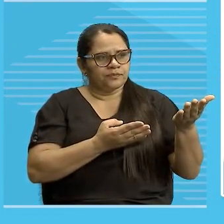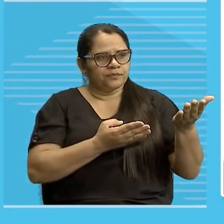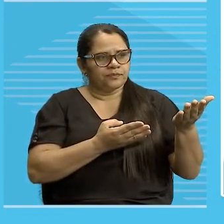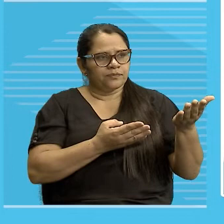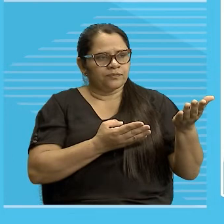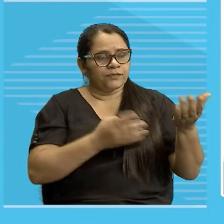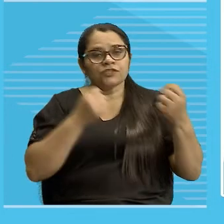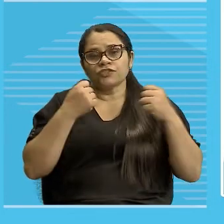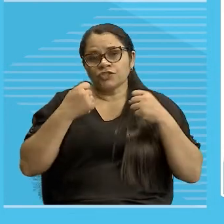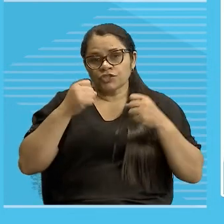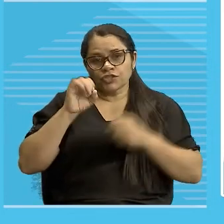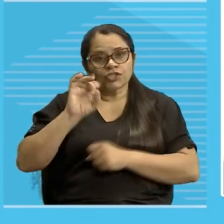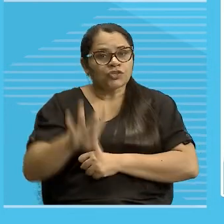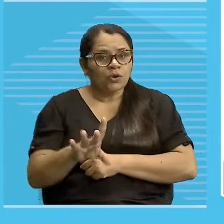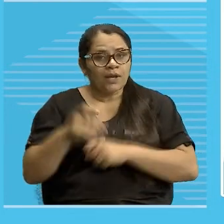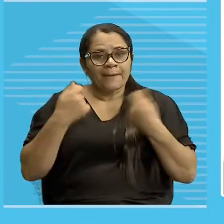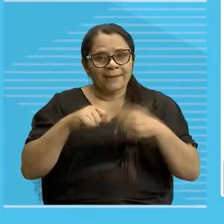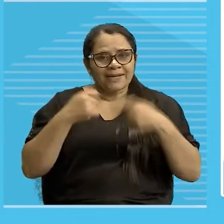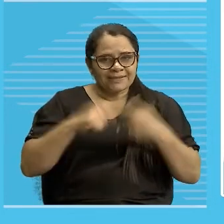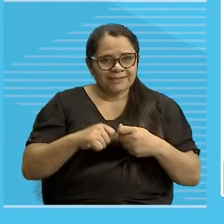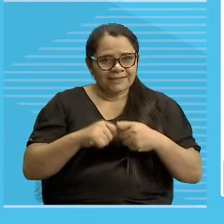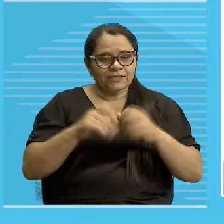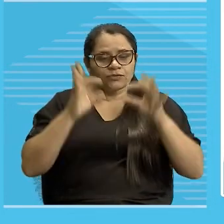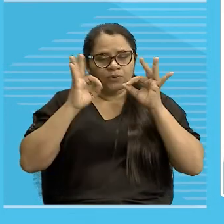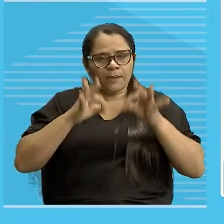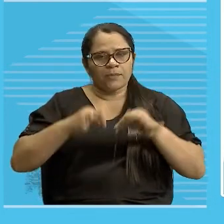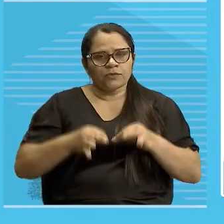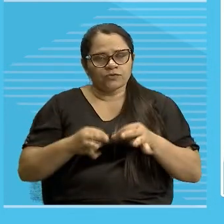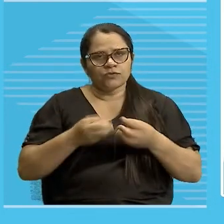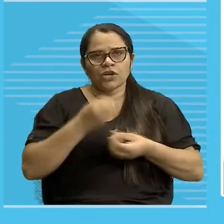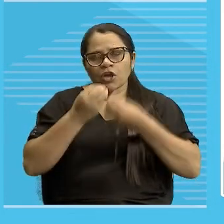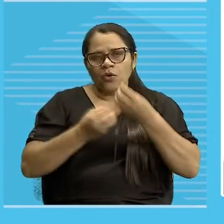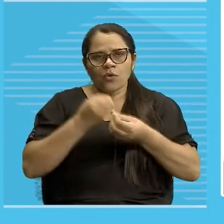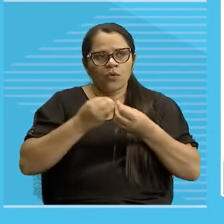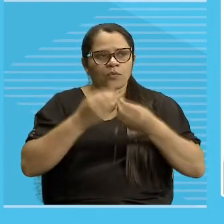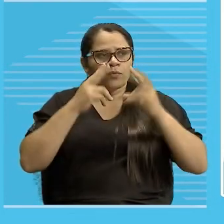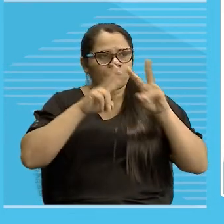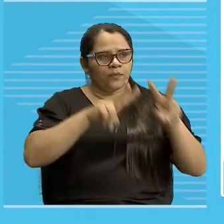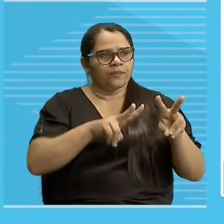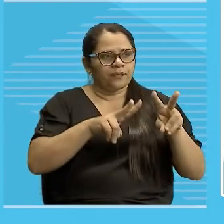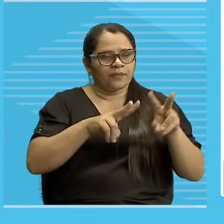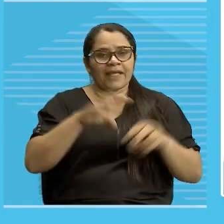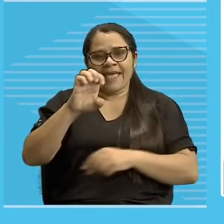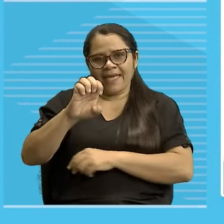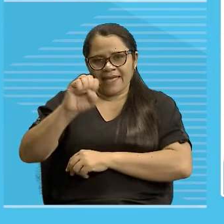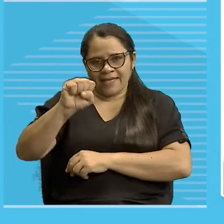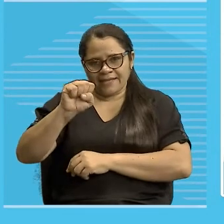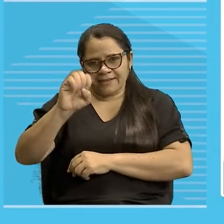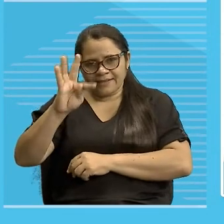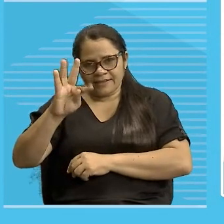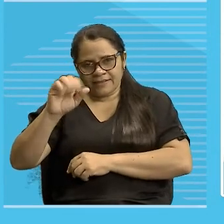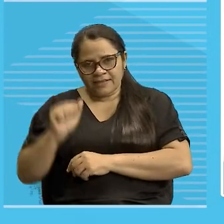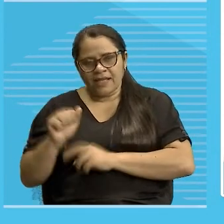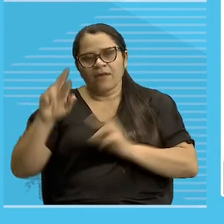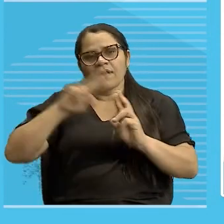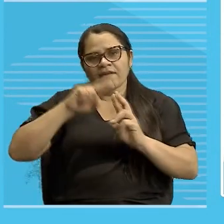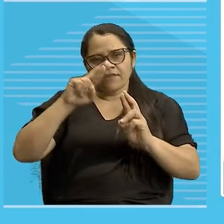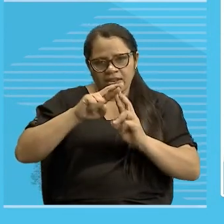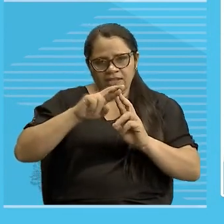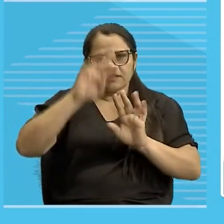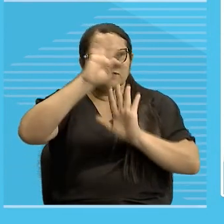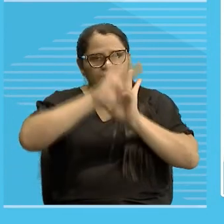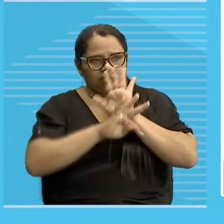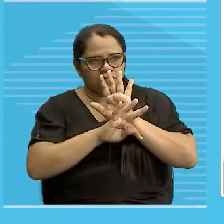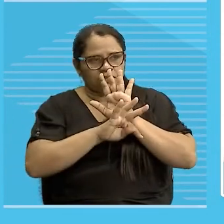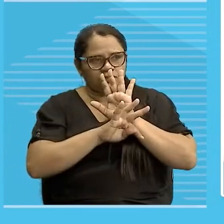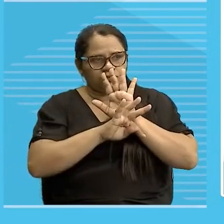só é necessária esta postura, veja, a partir do momento em que eu uso esta, é uma referência textual no sentido de